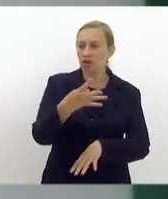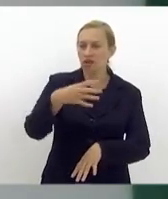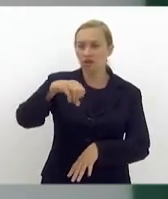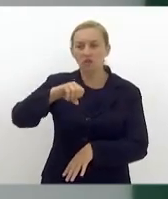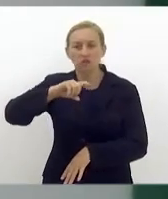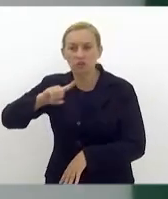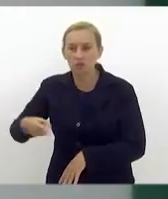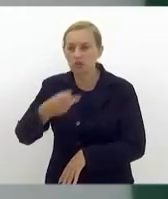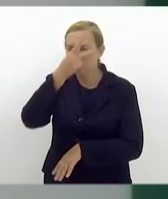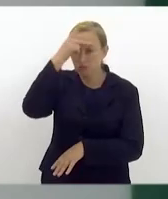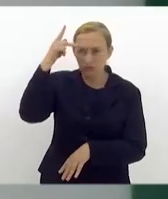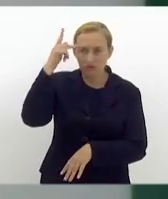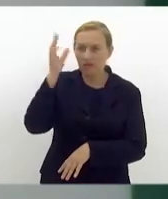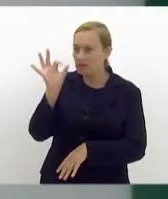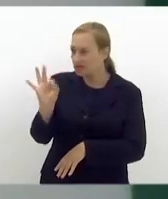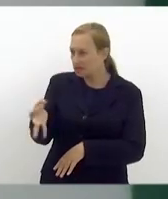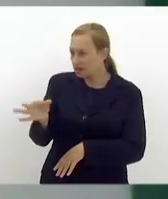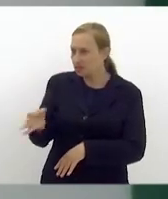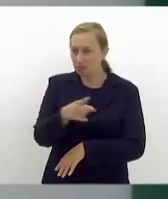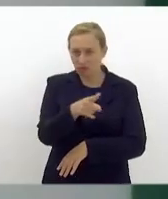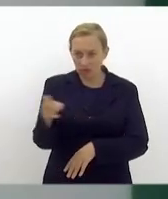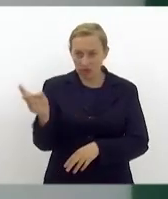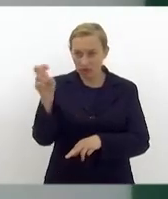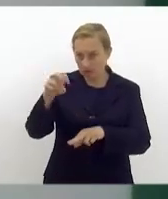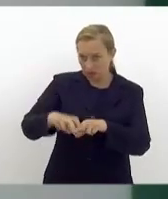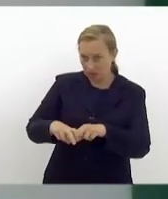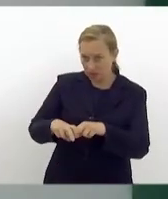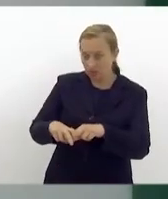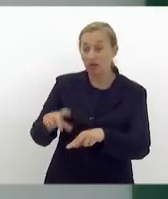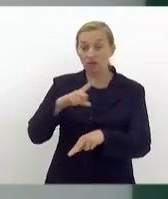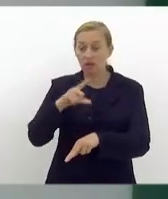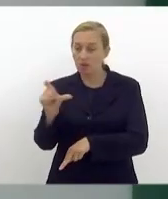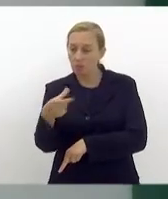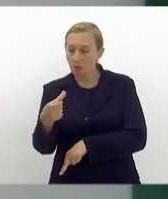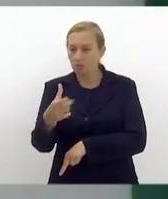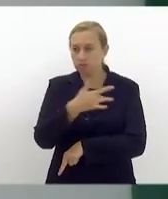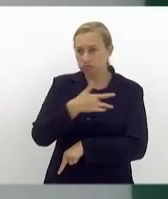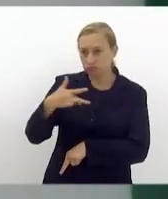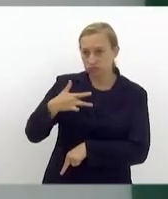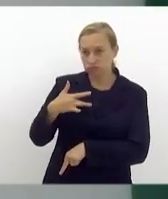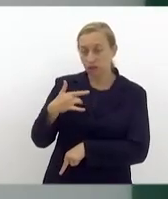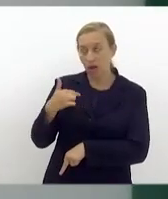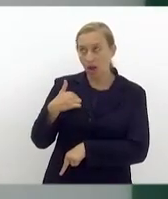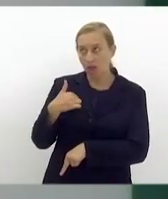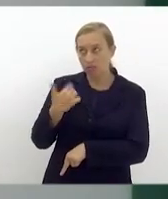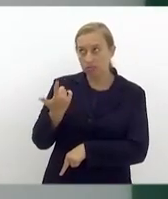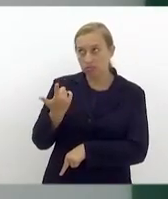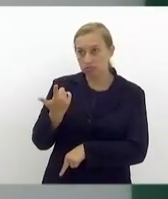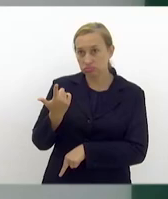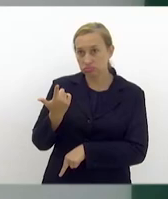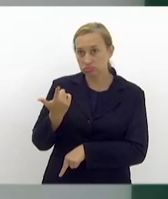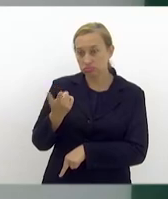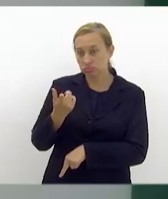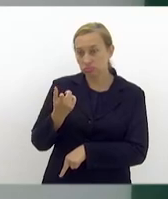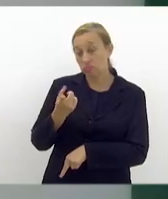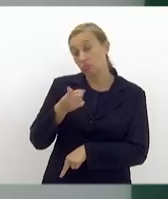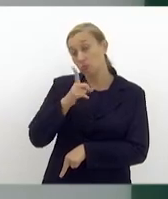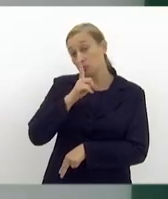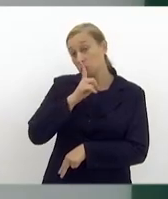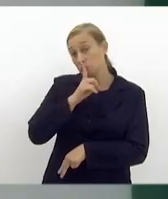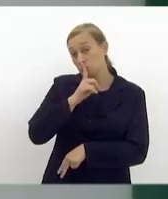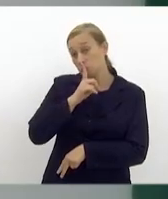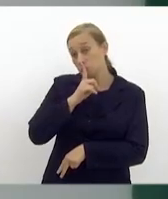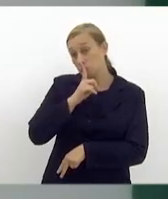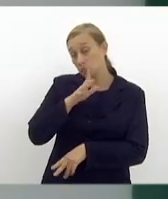de pessoas, provavelmente vocês que estão sentados e que têm plano de saúde, eu iria ficar no meu canto,